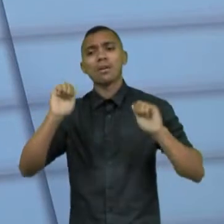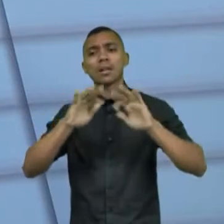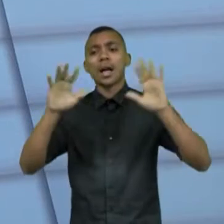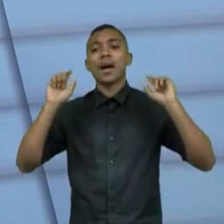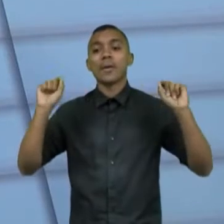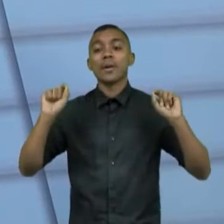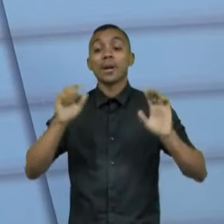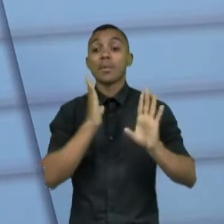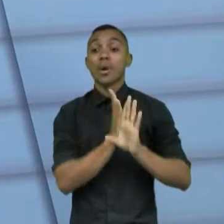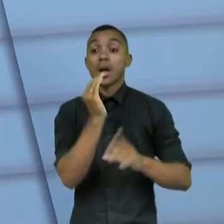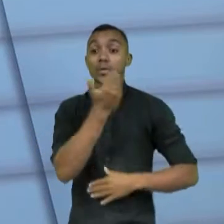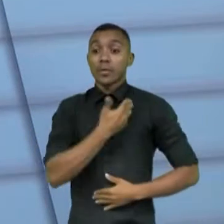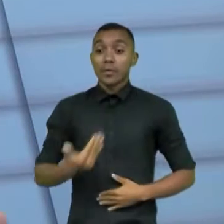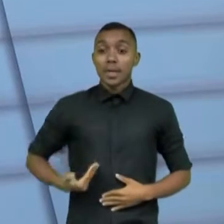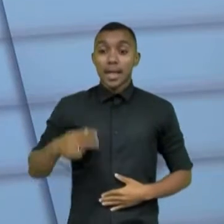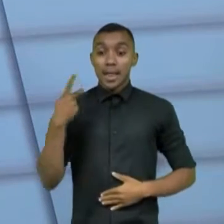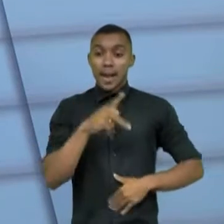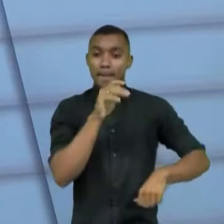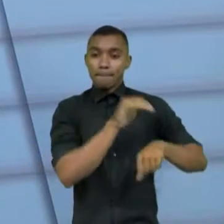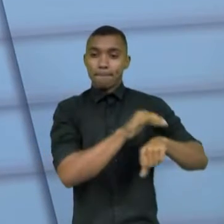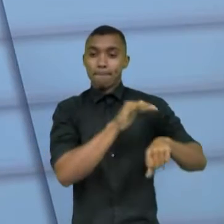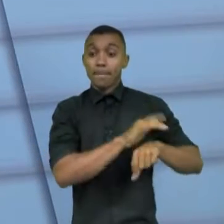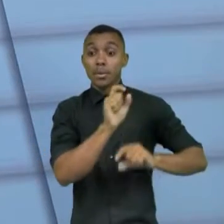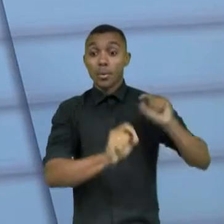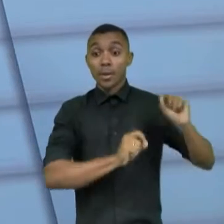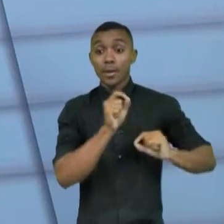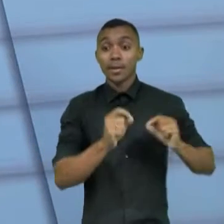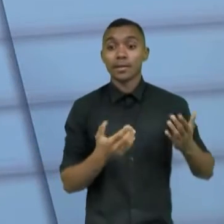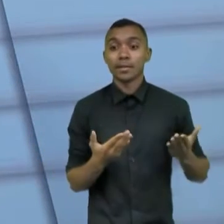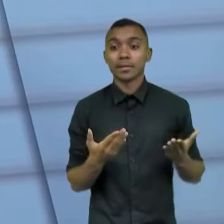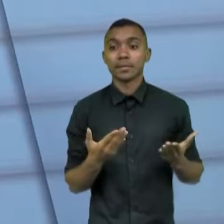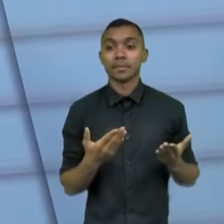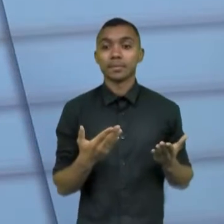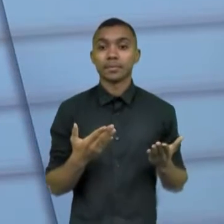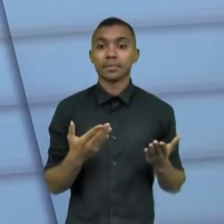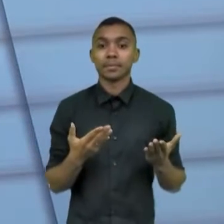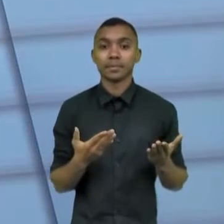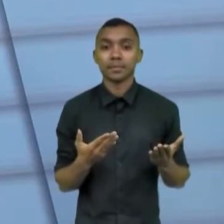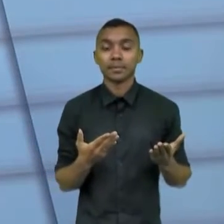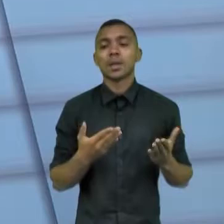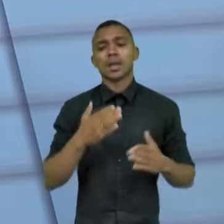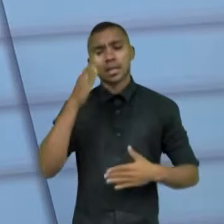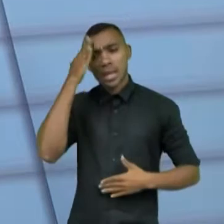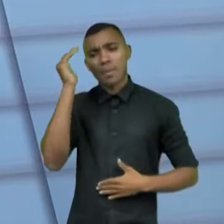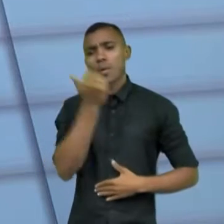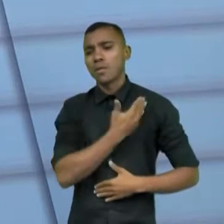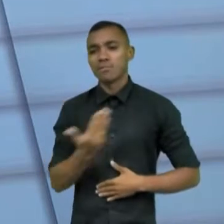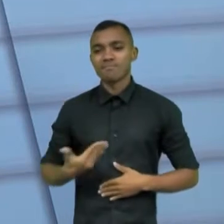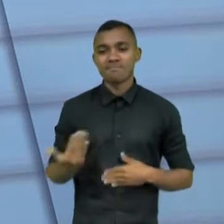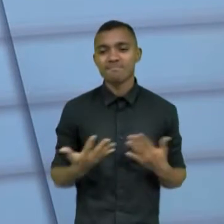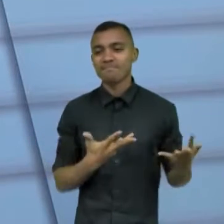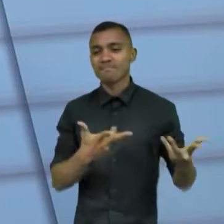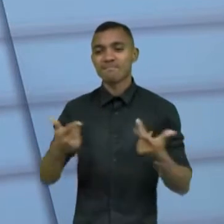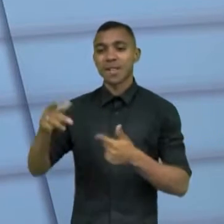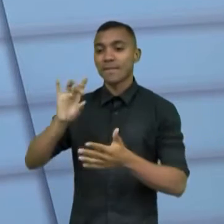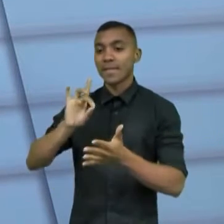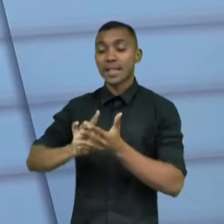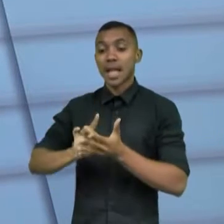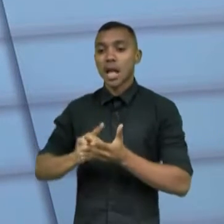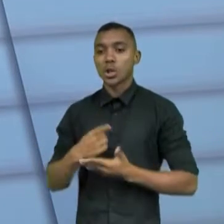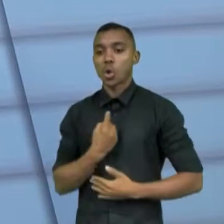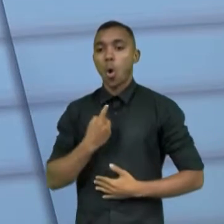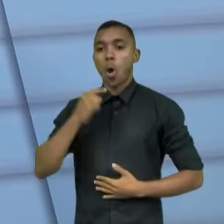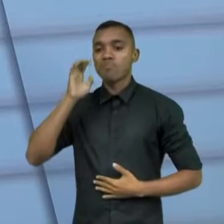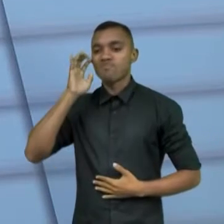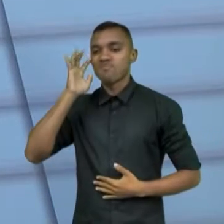que o governo por si só, por mais eficiente que ele seja, ele não consegue resolver sozinho o problema da